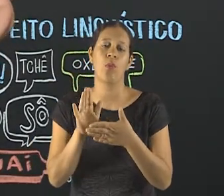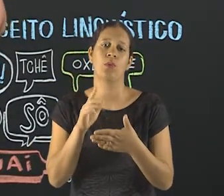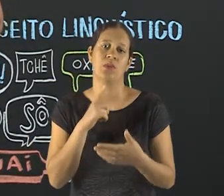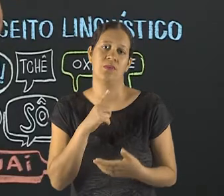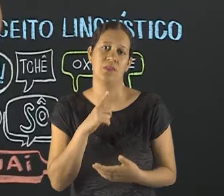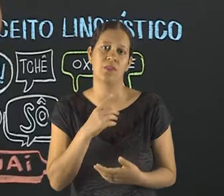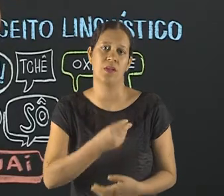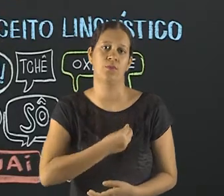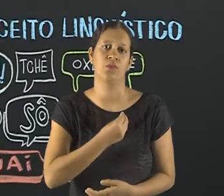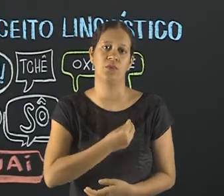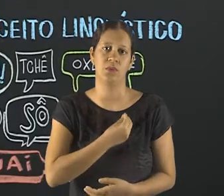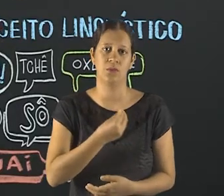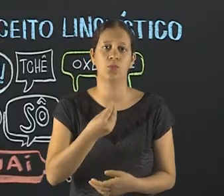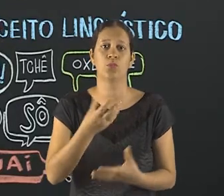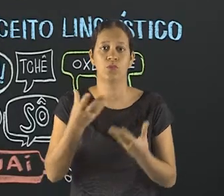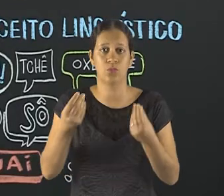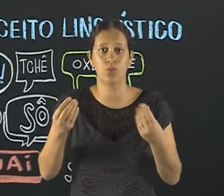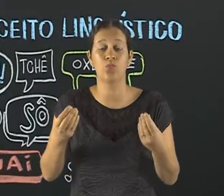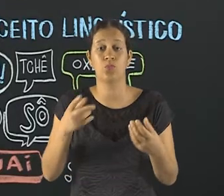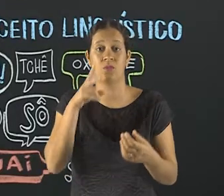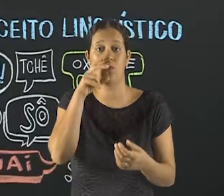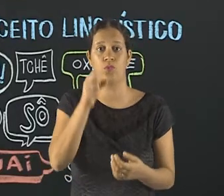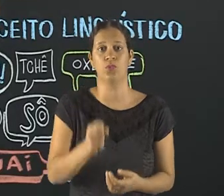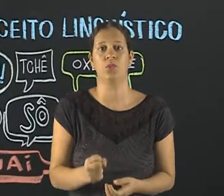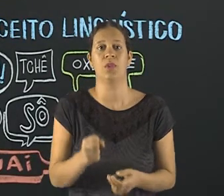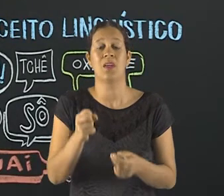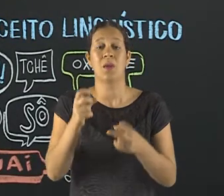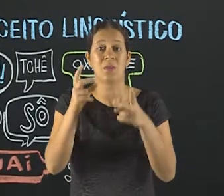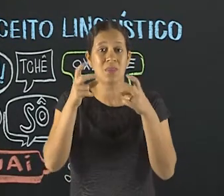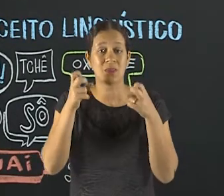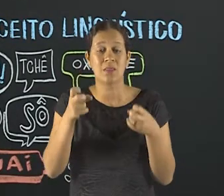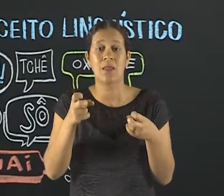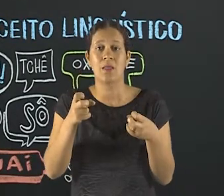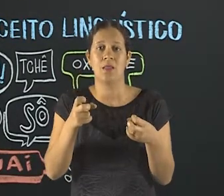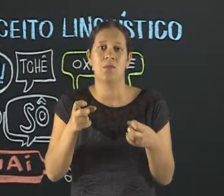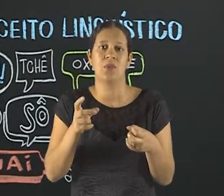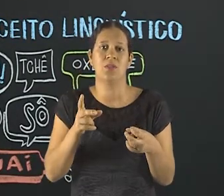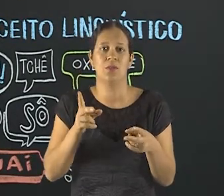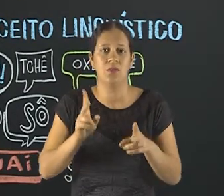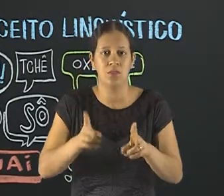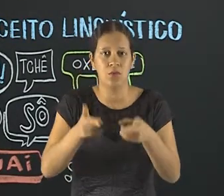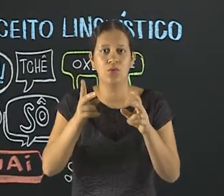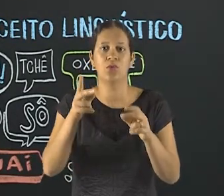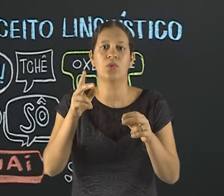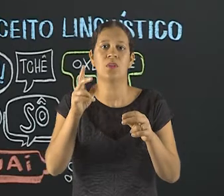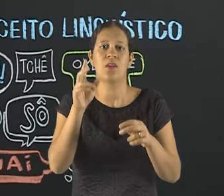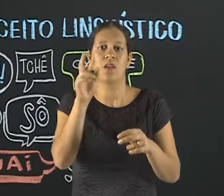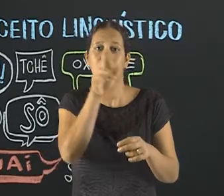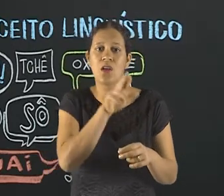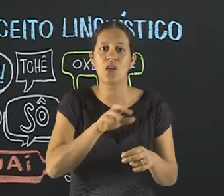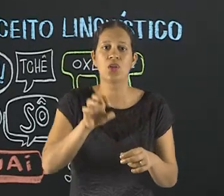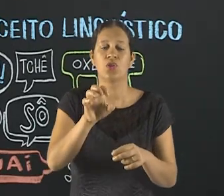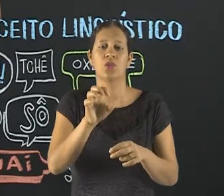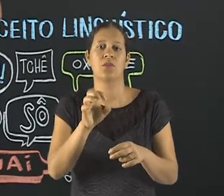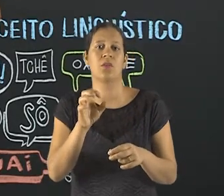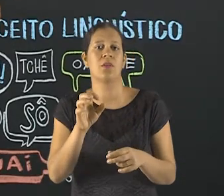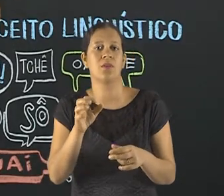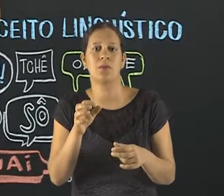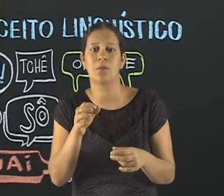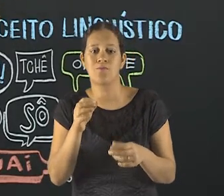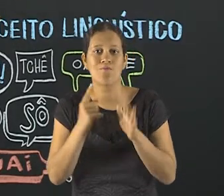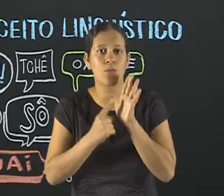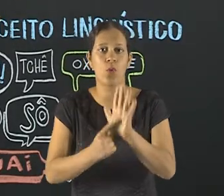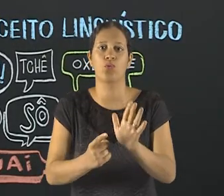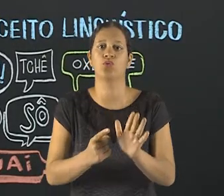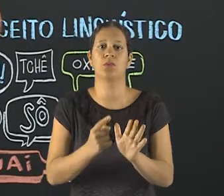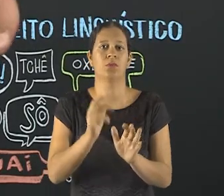vivenciar uma diversidade muito forte. Então, perceba, nem sempre, dentro de uma região ou de outra, essas distinções vão ficar